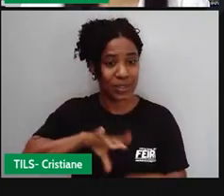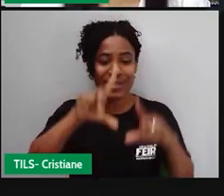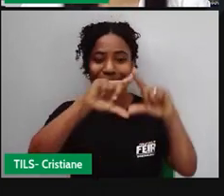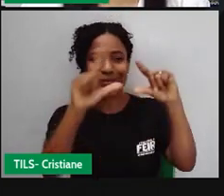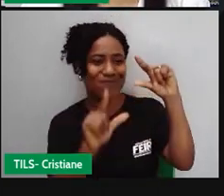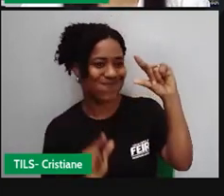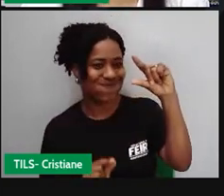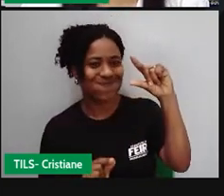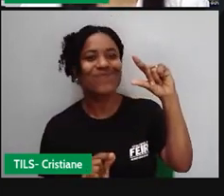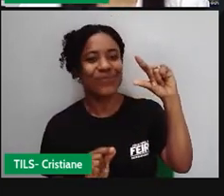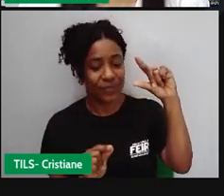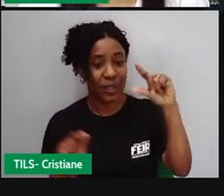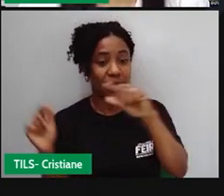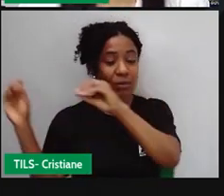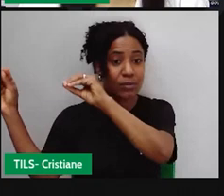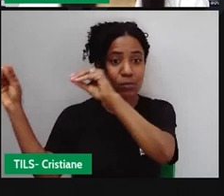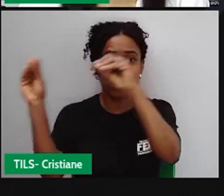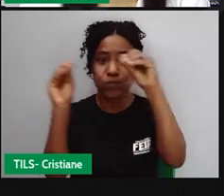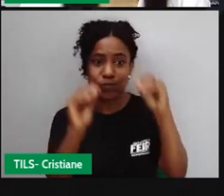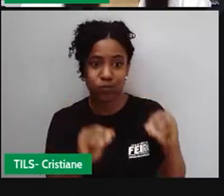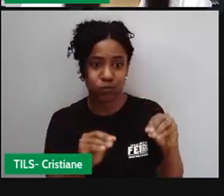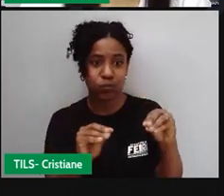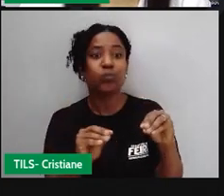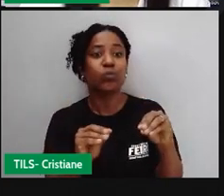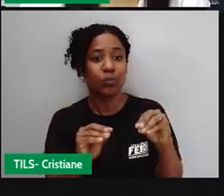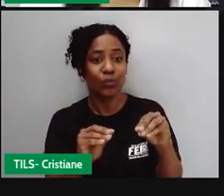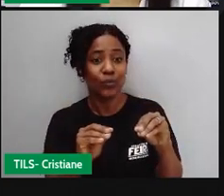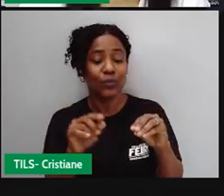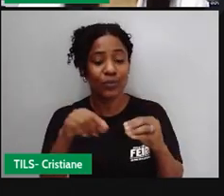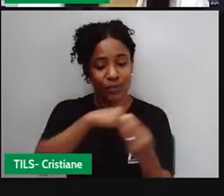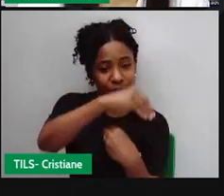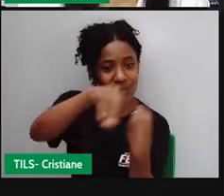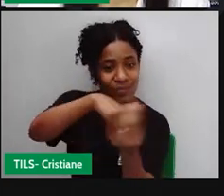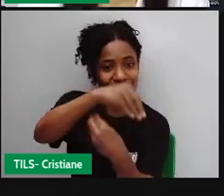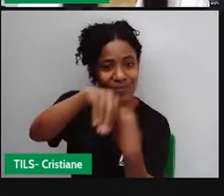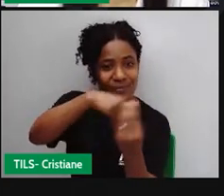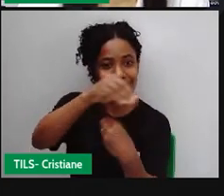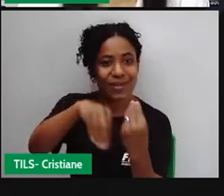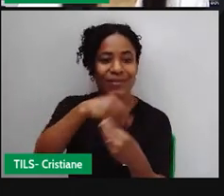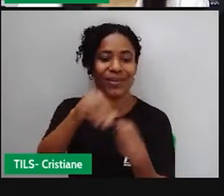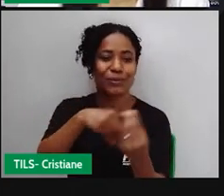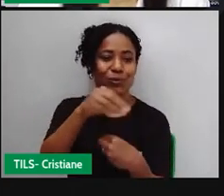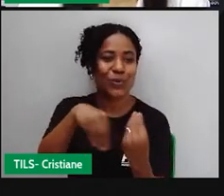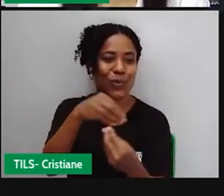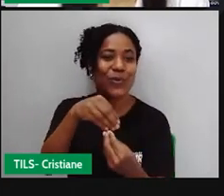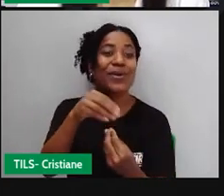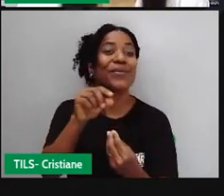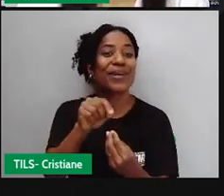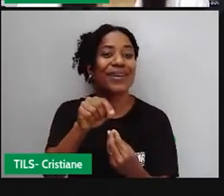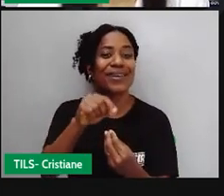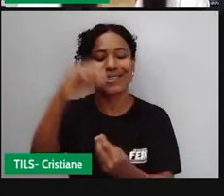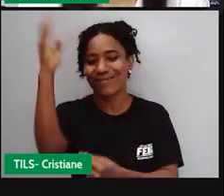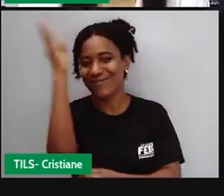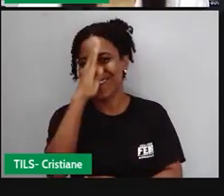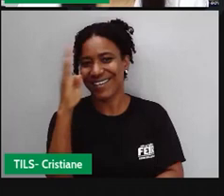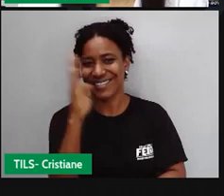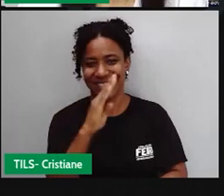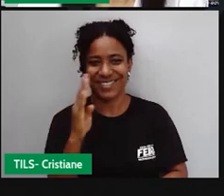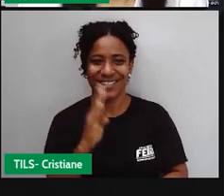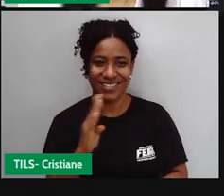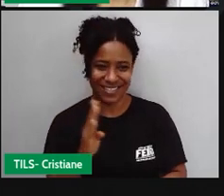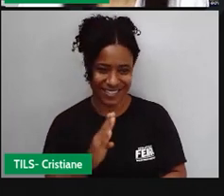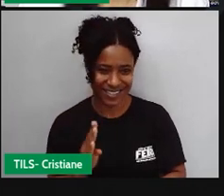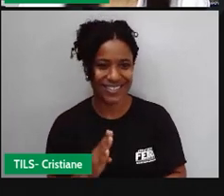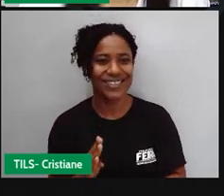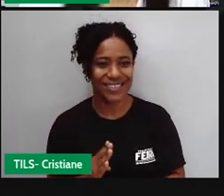vieram para aqui, para o Brasil, a composição principal para a cultura brasileira. E aí a gente viu várias